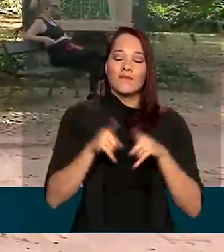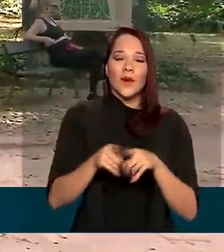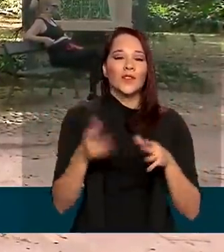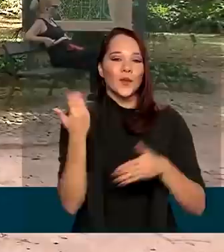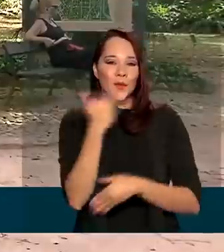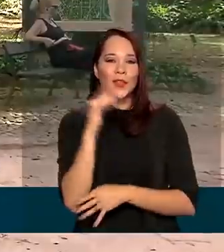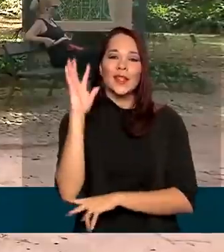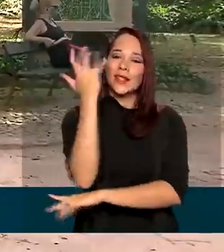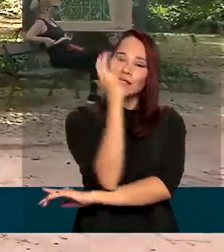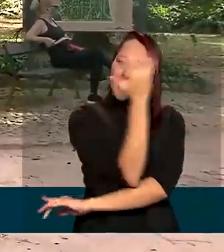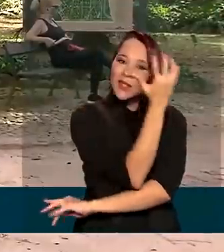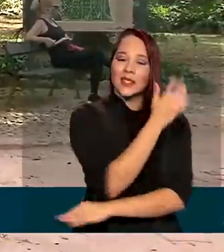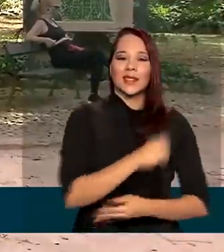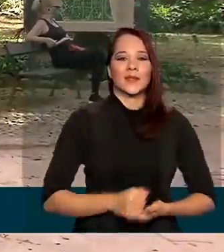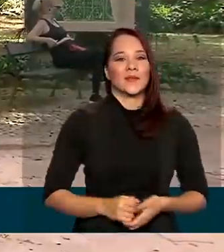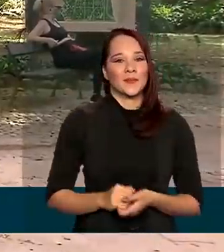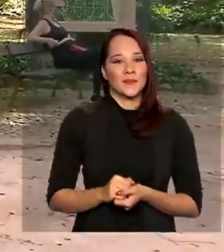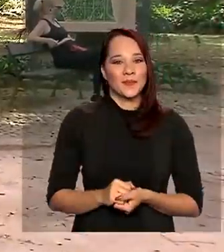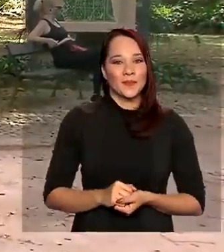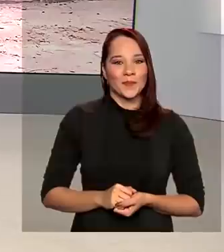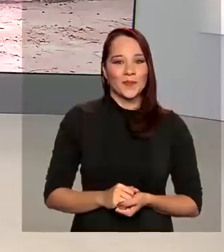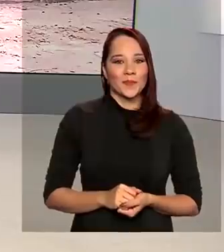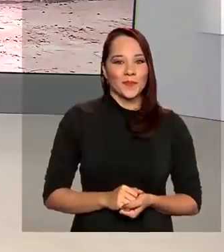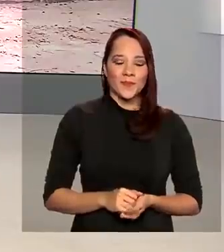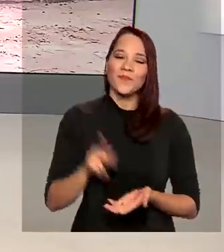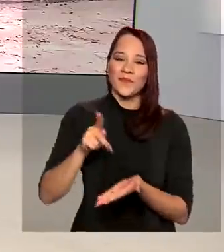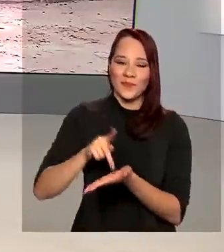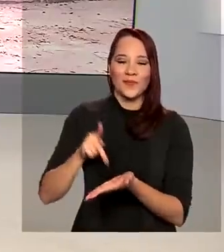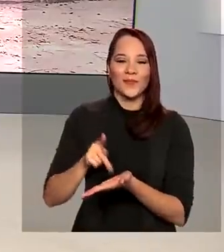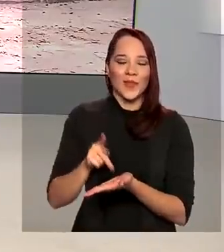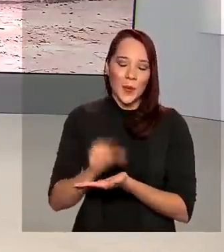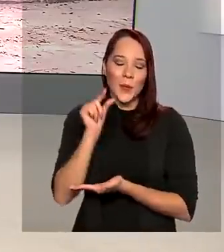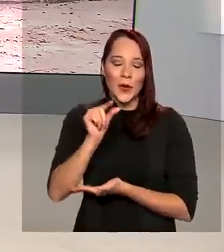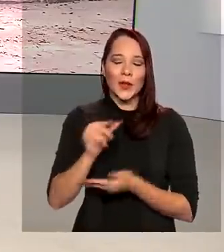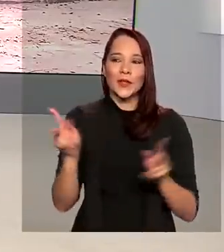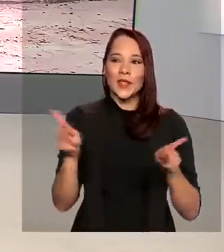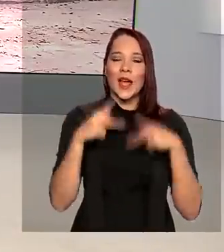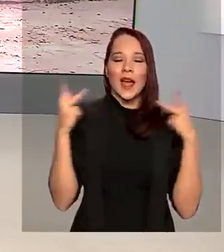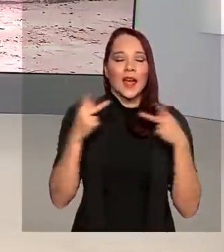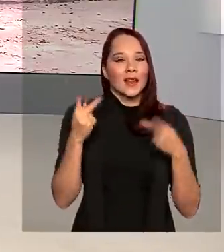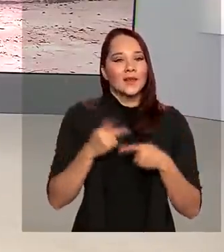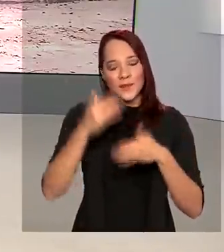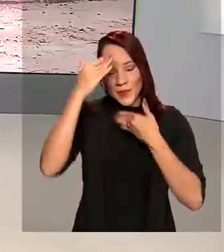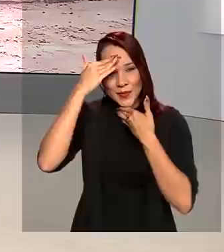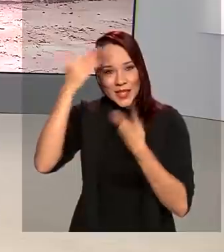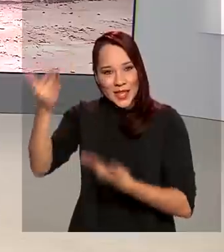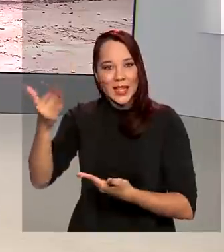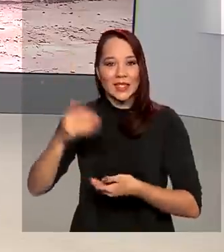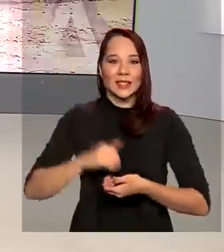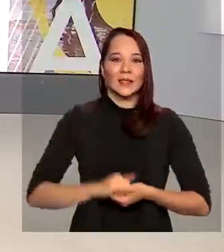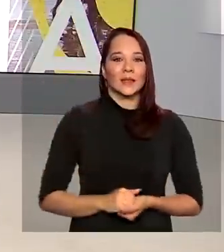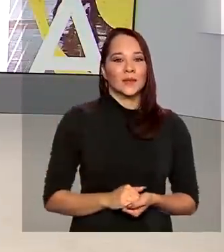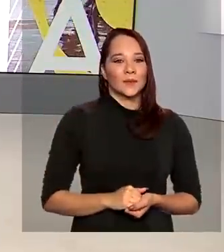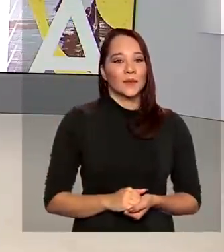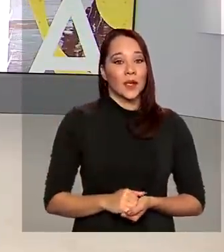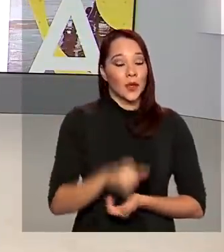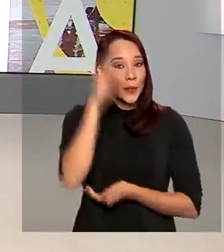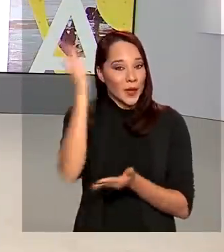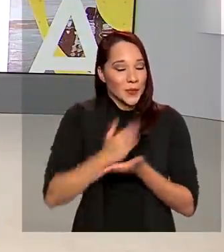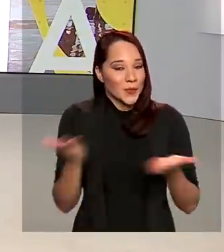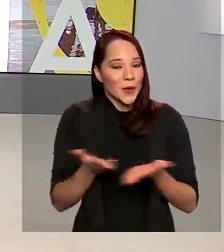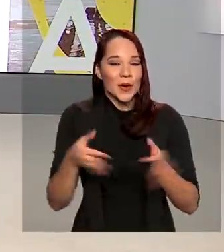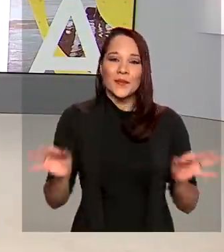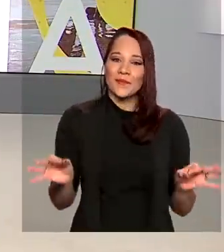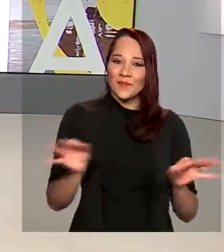curtir a natureza. Voltamos com você, Renata. É verdade, Maurício. Um pouquinho de ar puro aí. Muito obrigada pela sua participação. E o Brasil em Dia